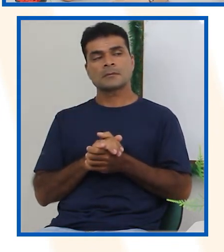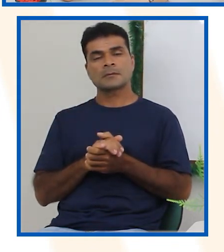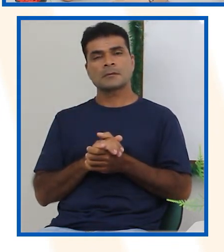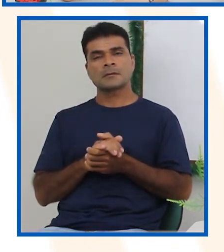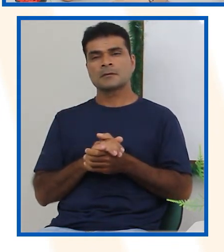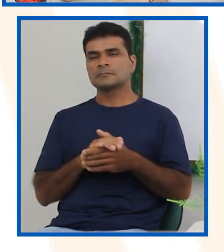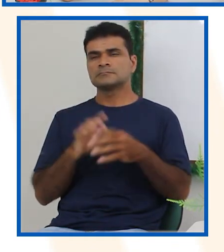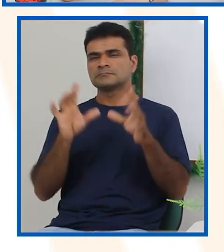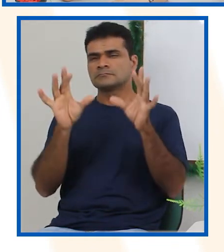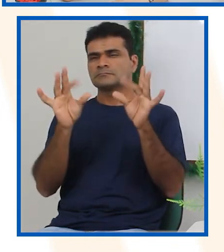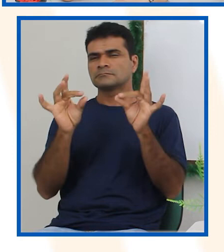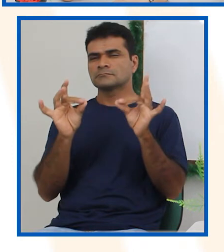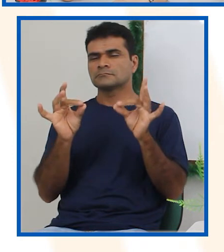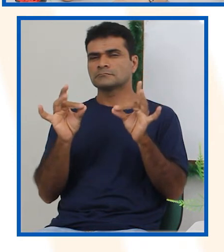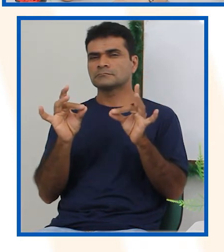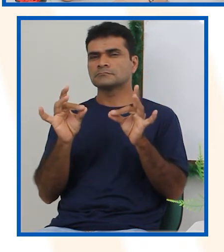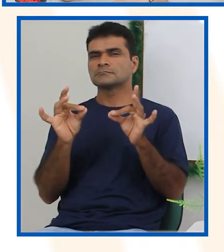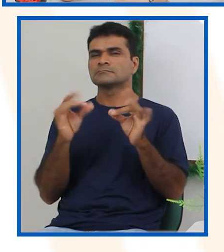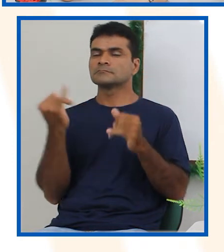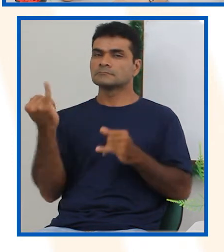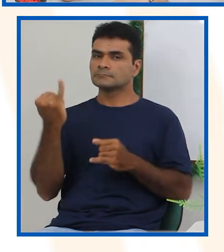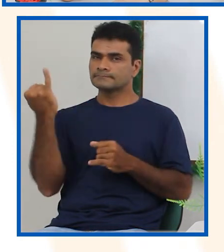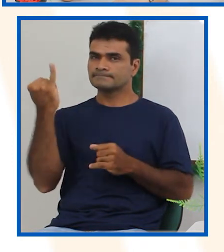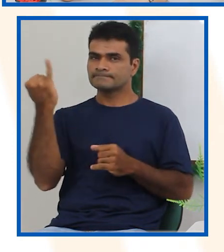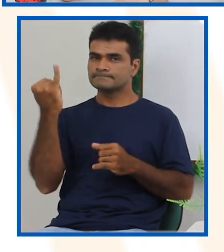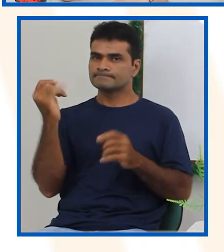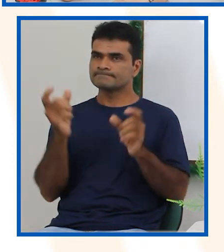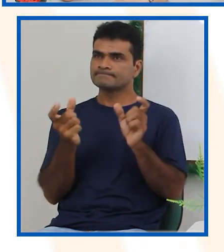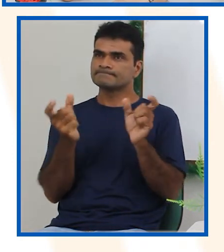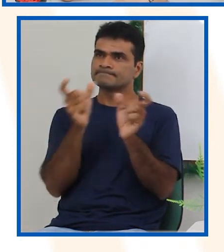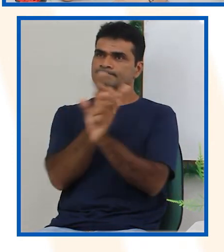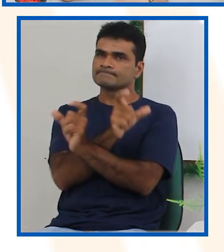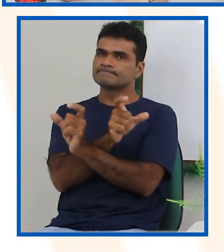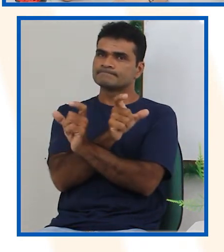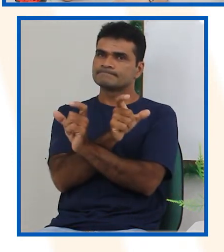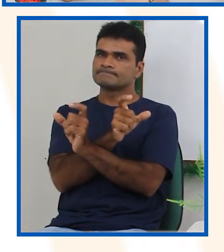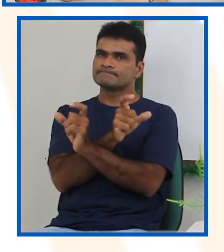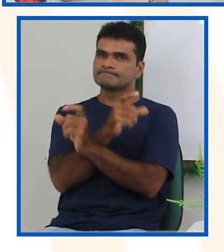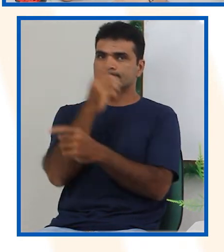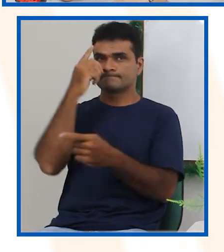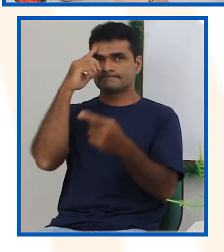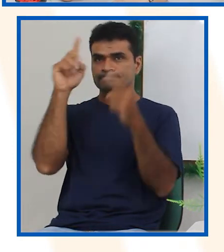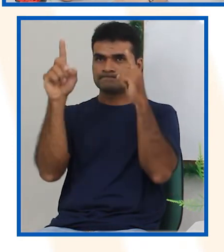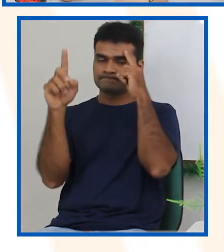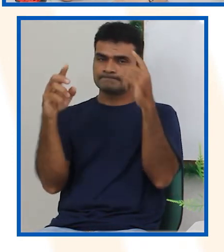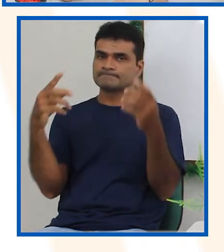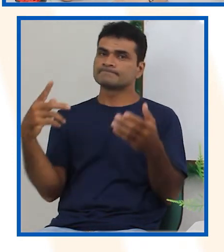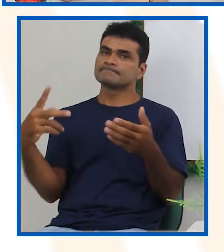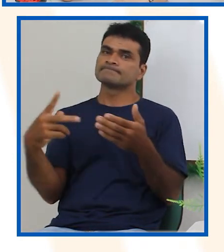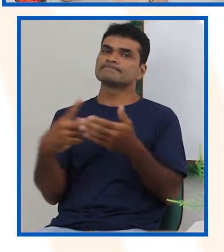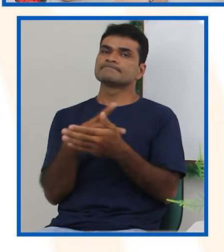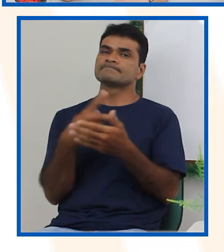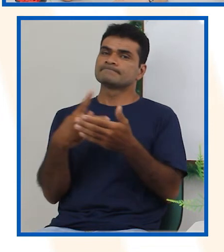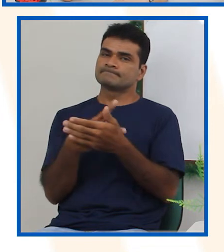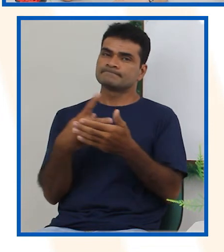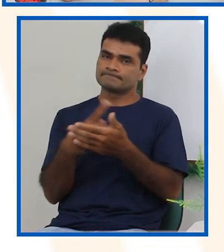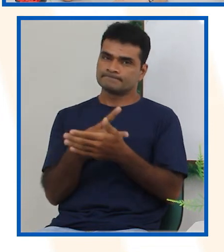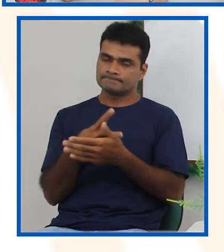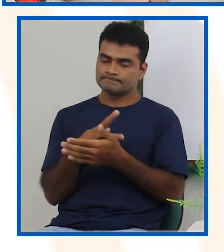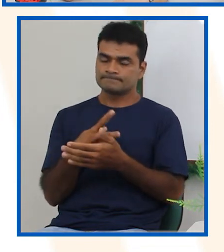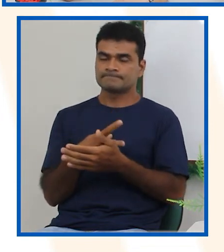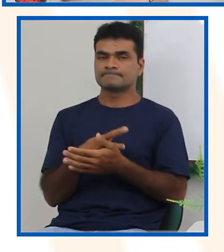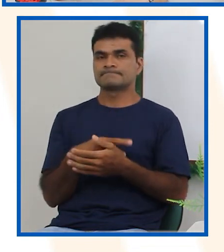bobeirinha de nada a gente pode trocar as ideias, tá? E aí a gente vai dar uma